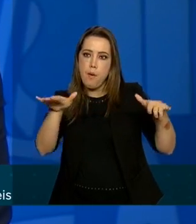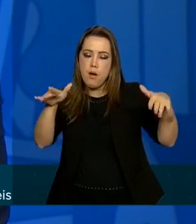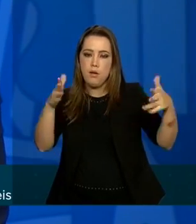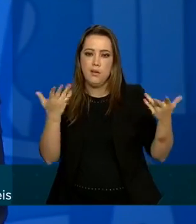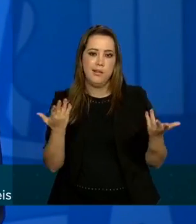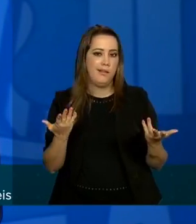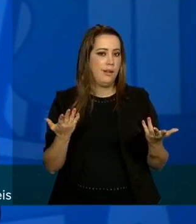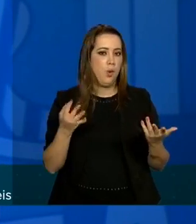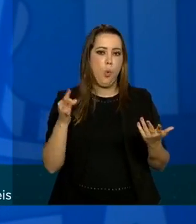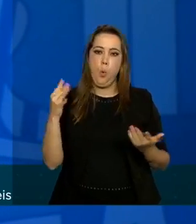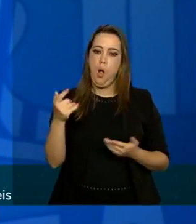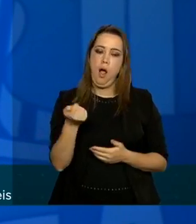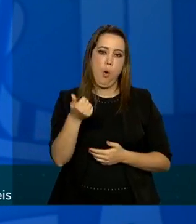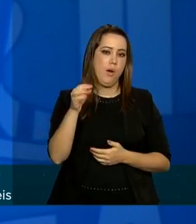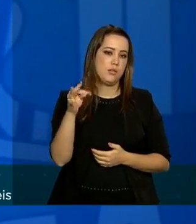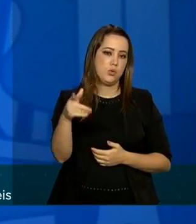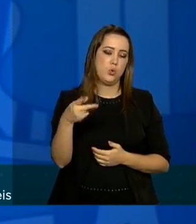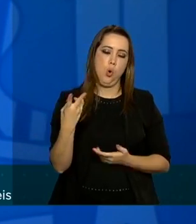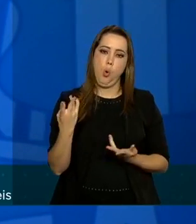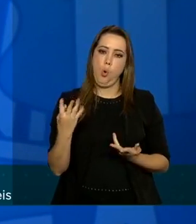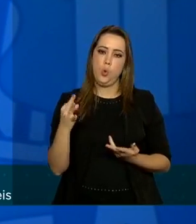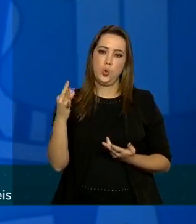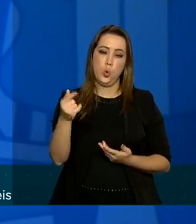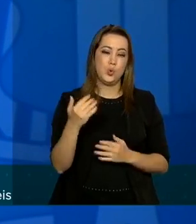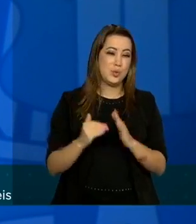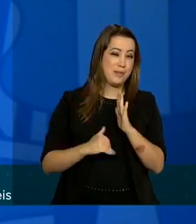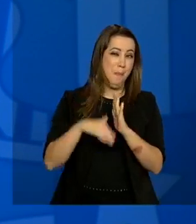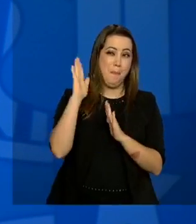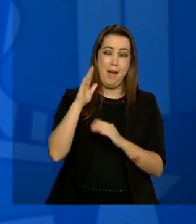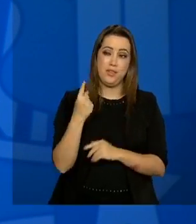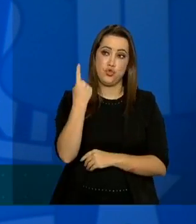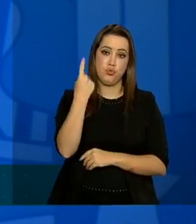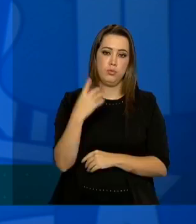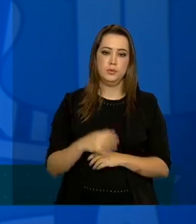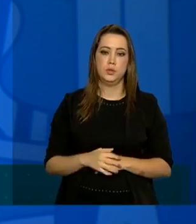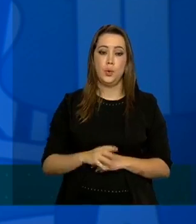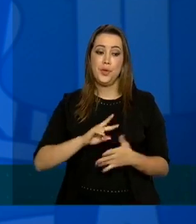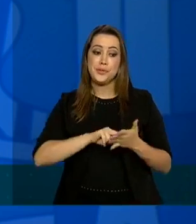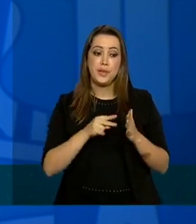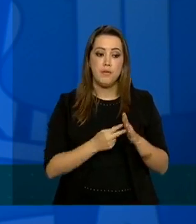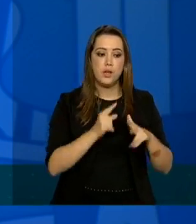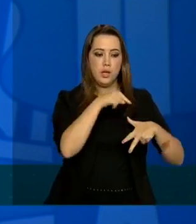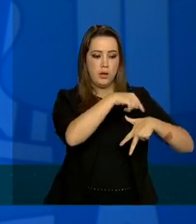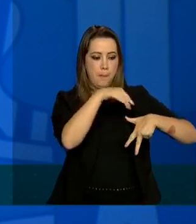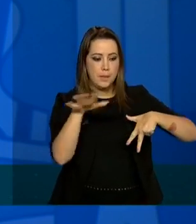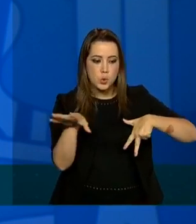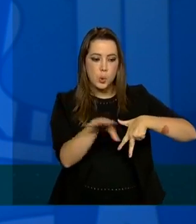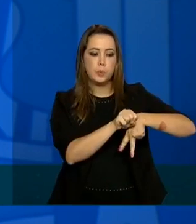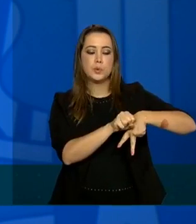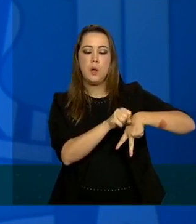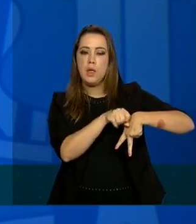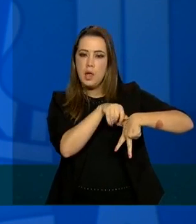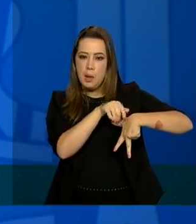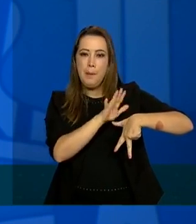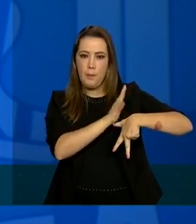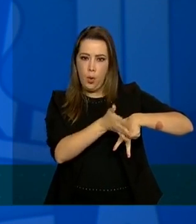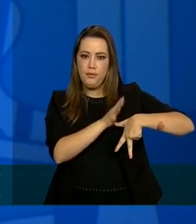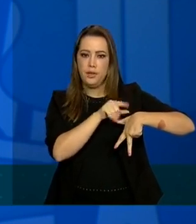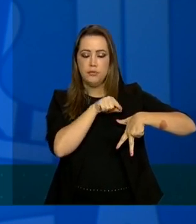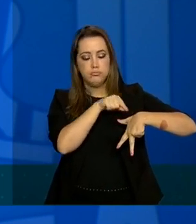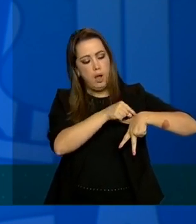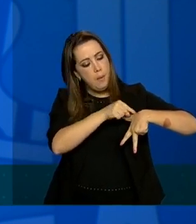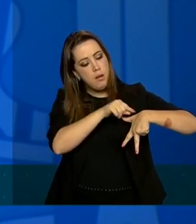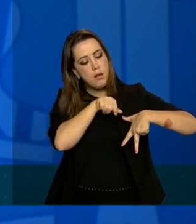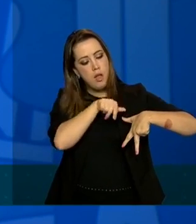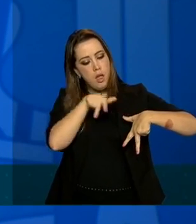praticamente em todos os estados eles são índices acima de 1 ou seja uma pessoa ela tem contato ela acaba